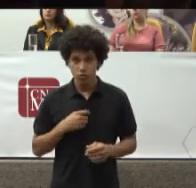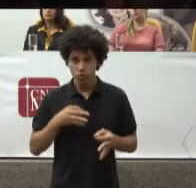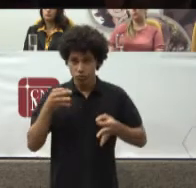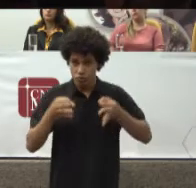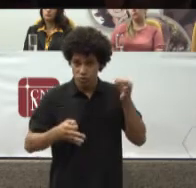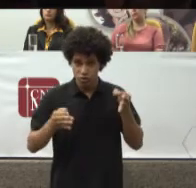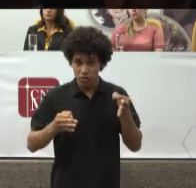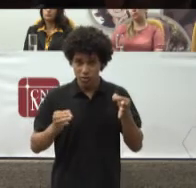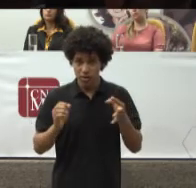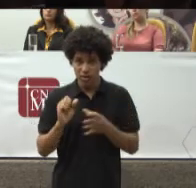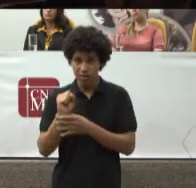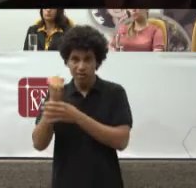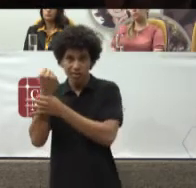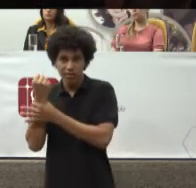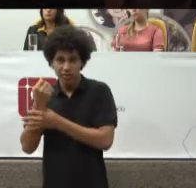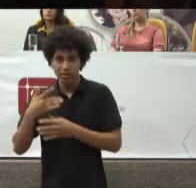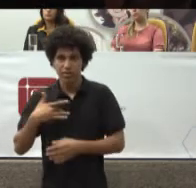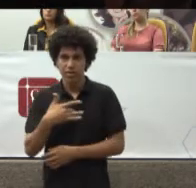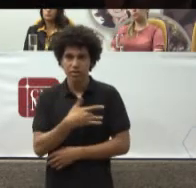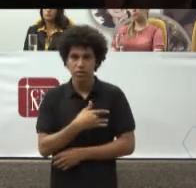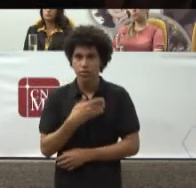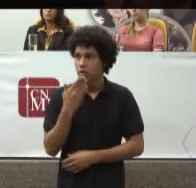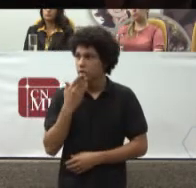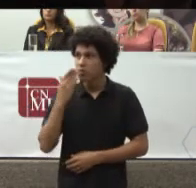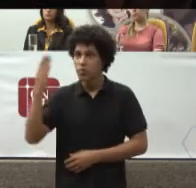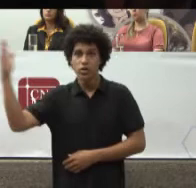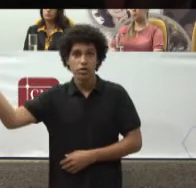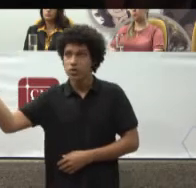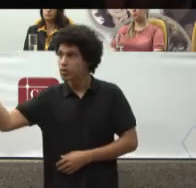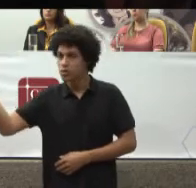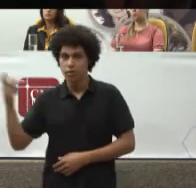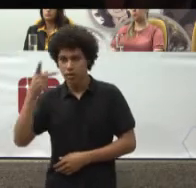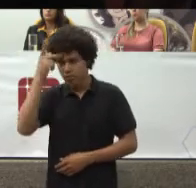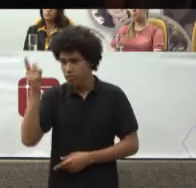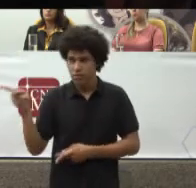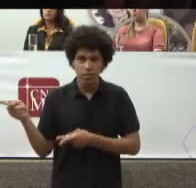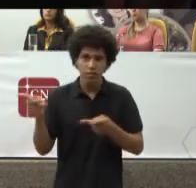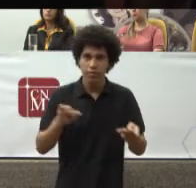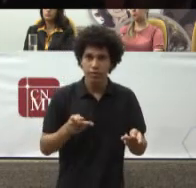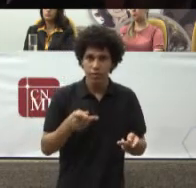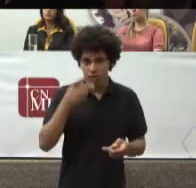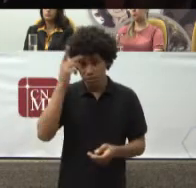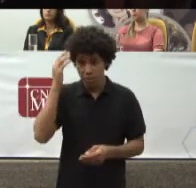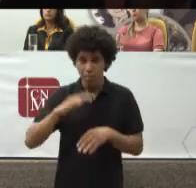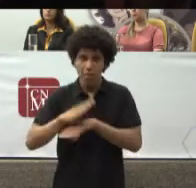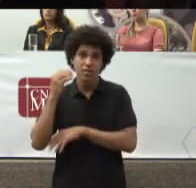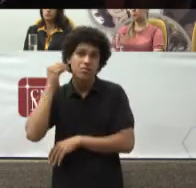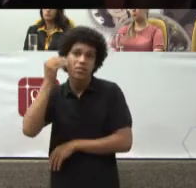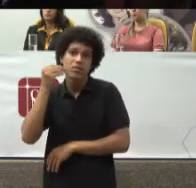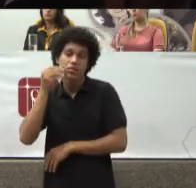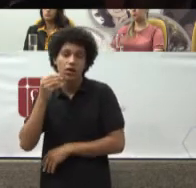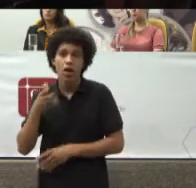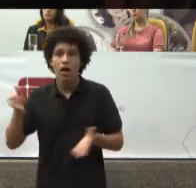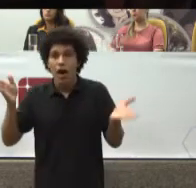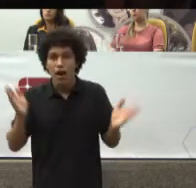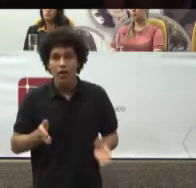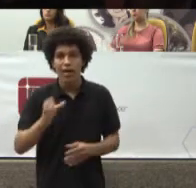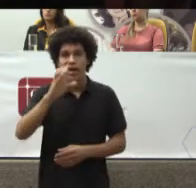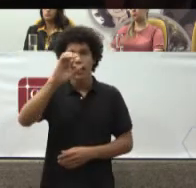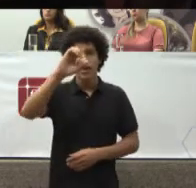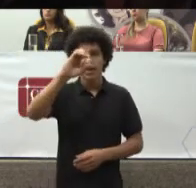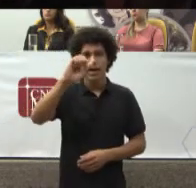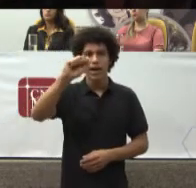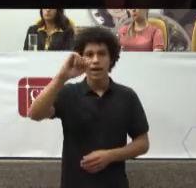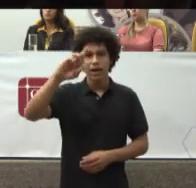Solicitou A atuação Do gaeco Num ramo Especializado Agora é Gaeco Da saúde Eduardo Prego